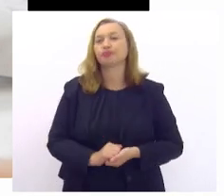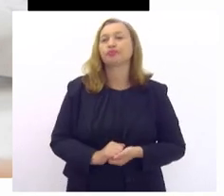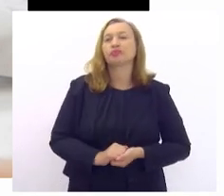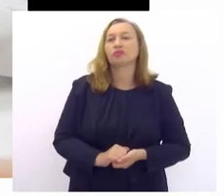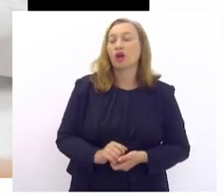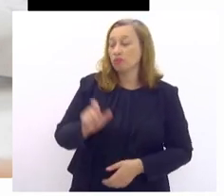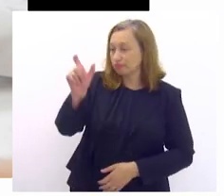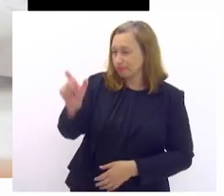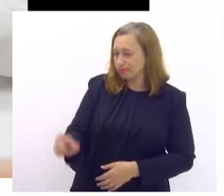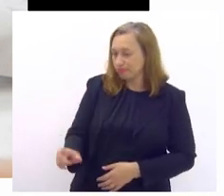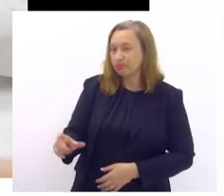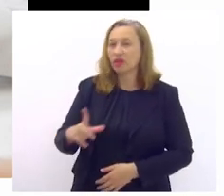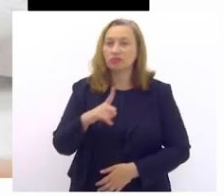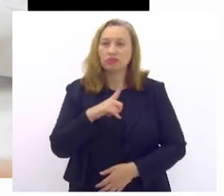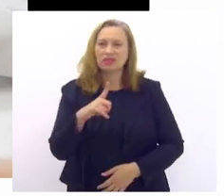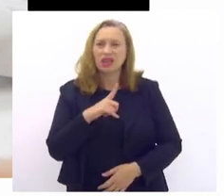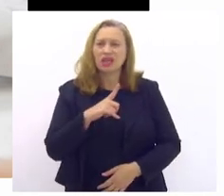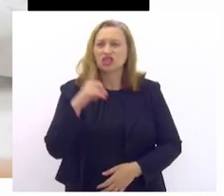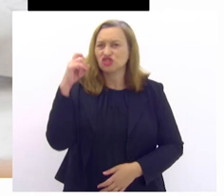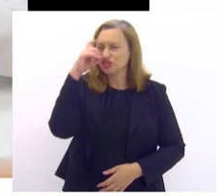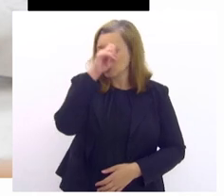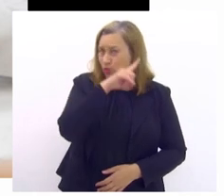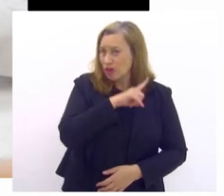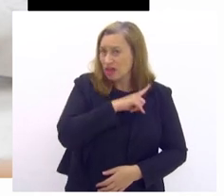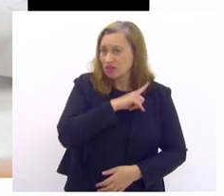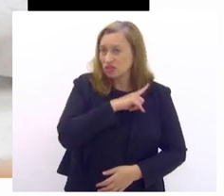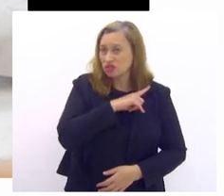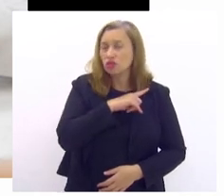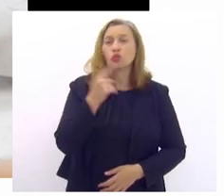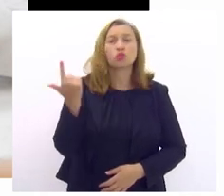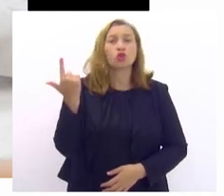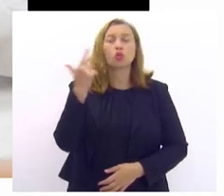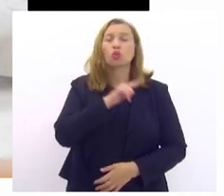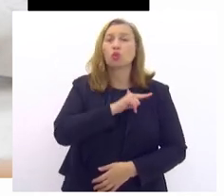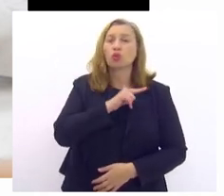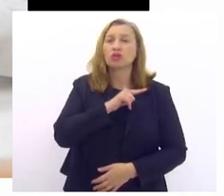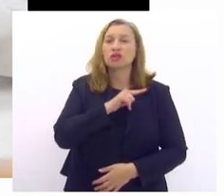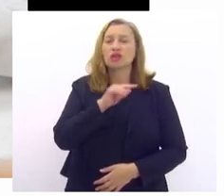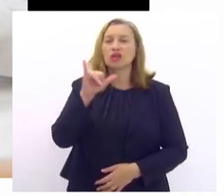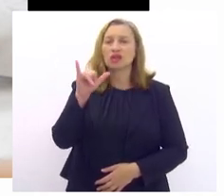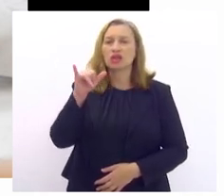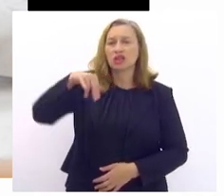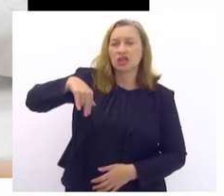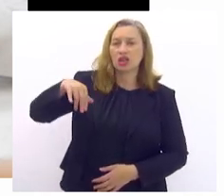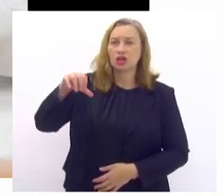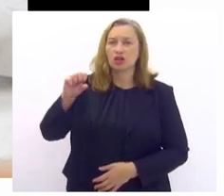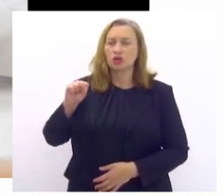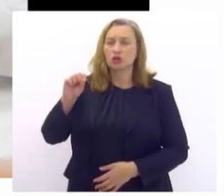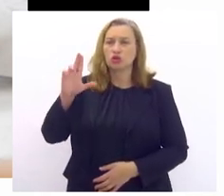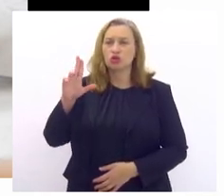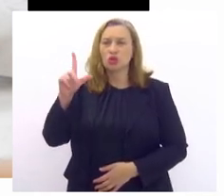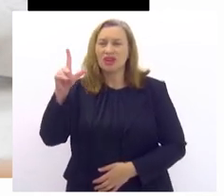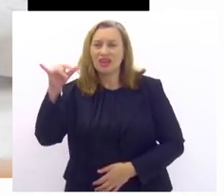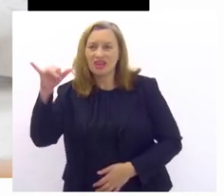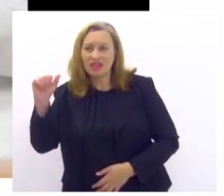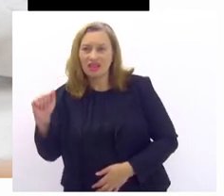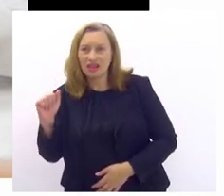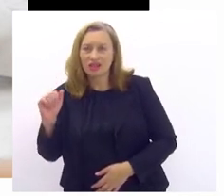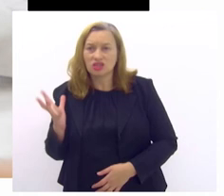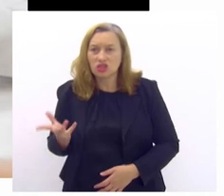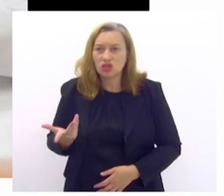pessoa tem muita dificuldade de conseguir a insulina de qualidade, esse